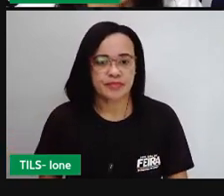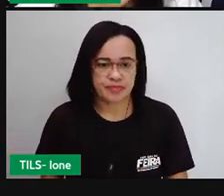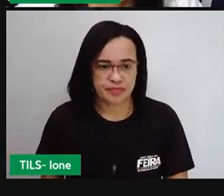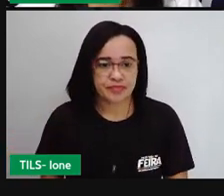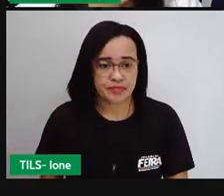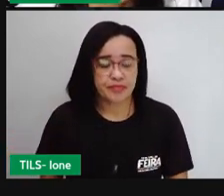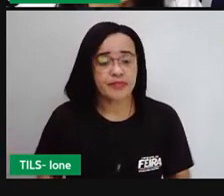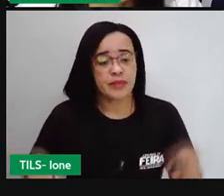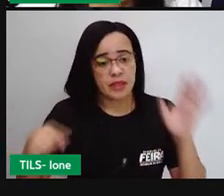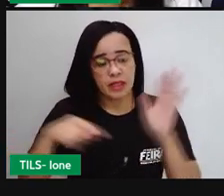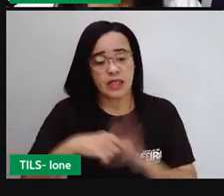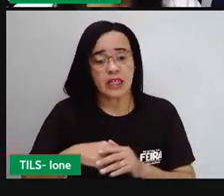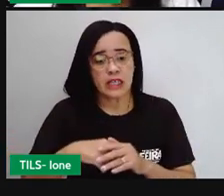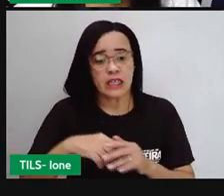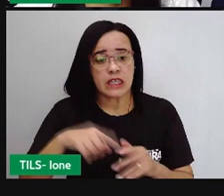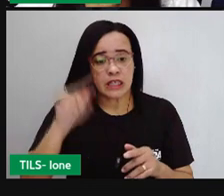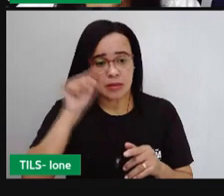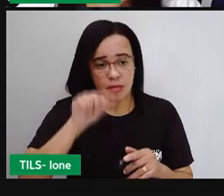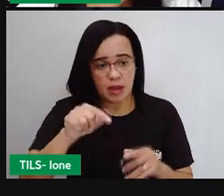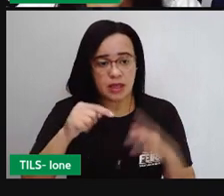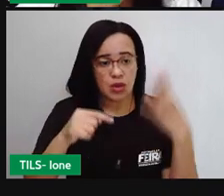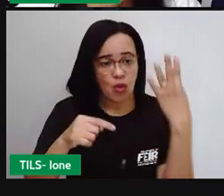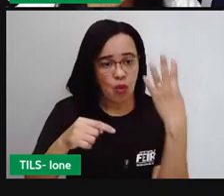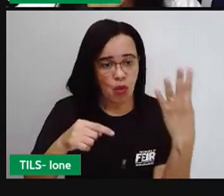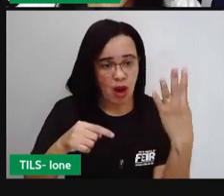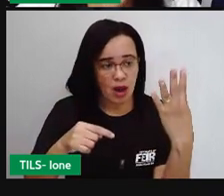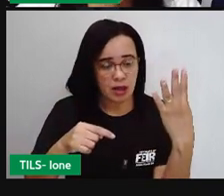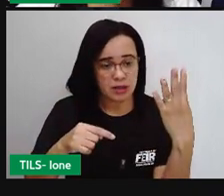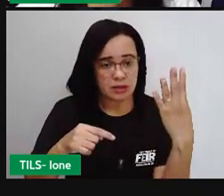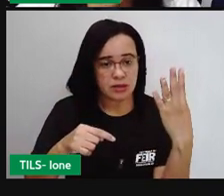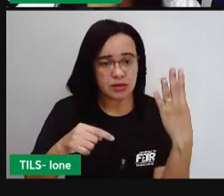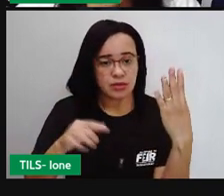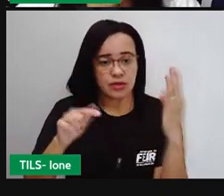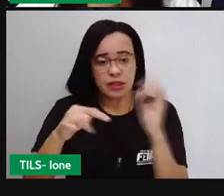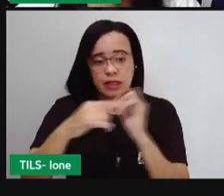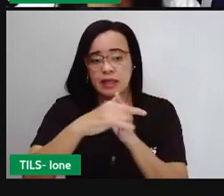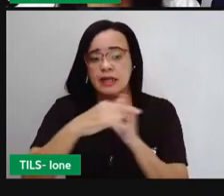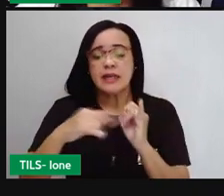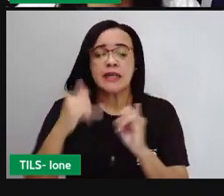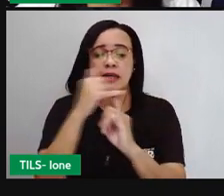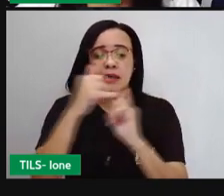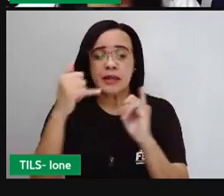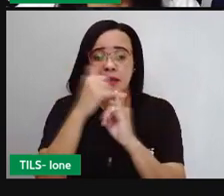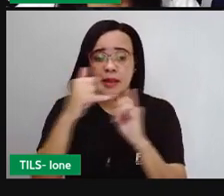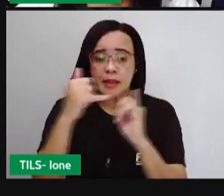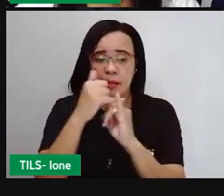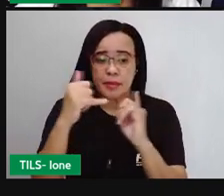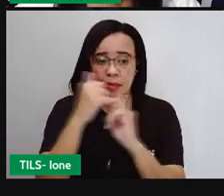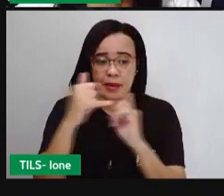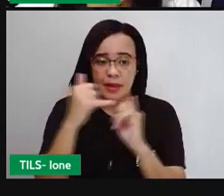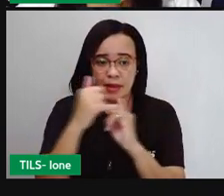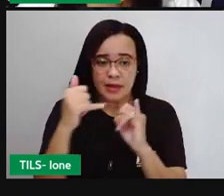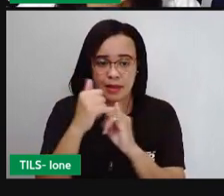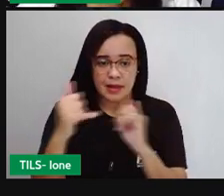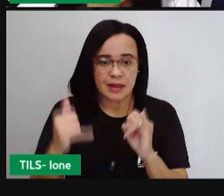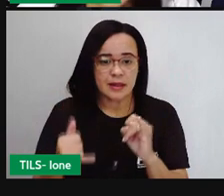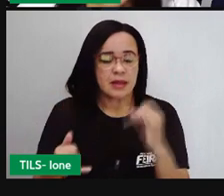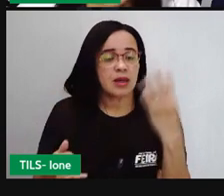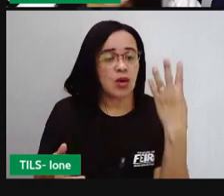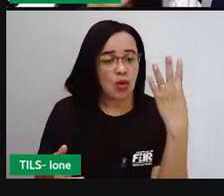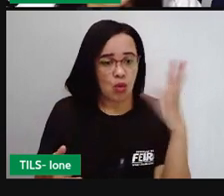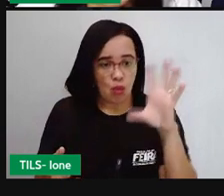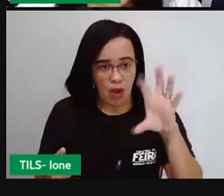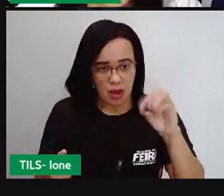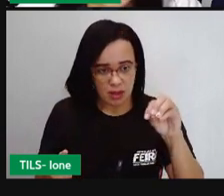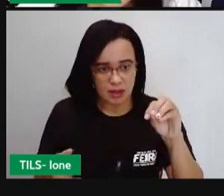jeito, 4 dezenas e meia dezena. Então, 4 dezenas vale quanto? 40.